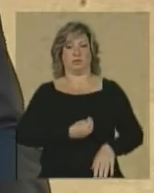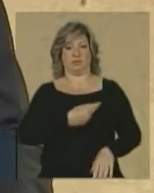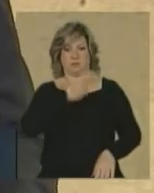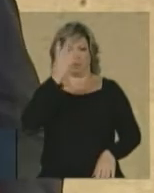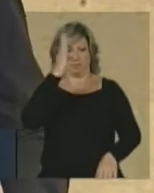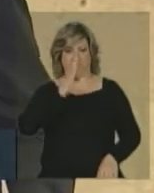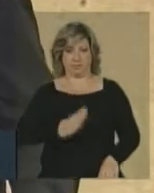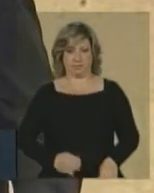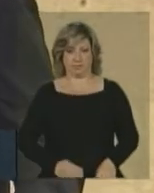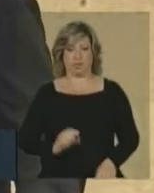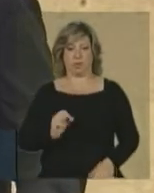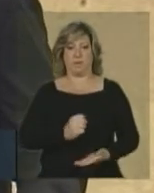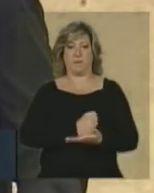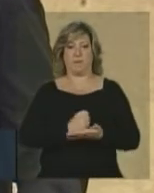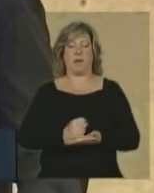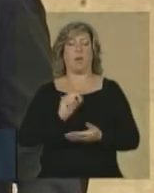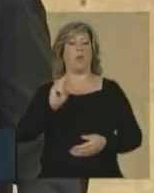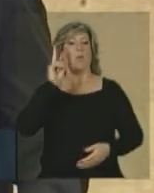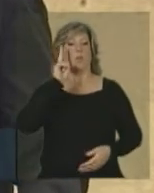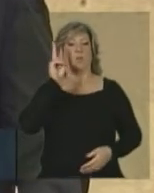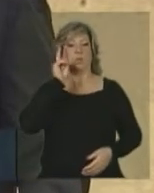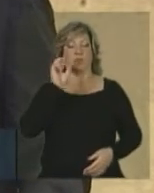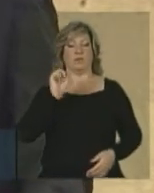marca a história do nosso povo.